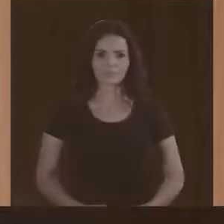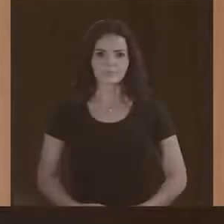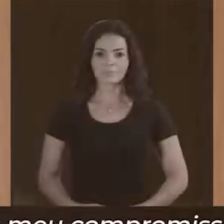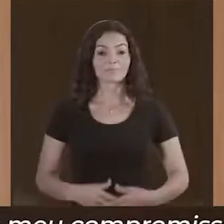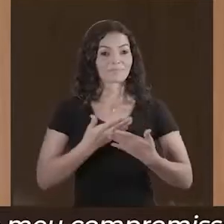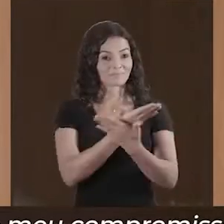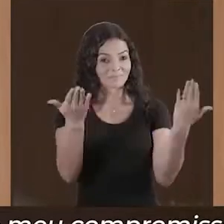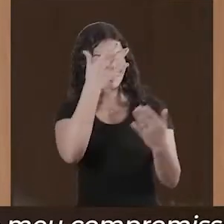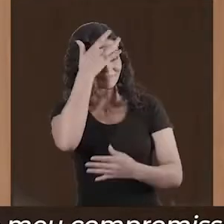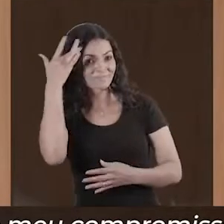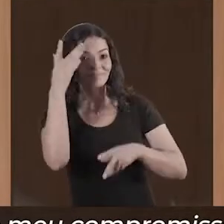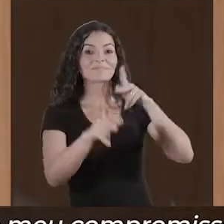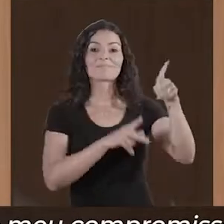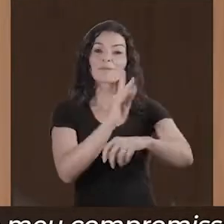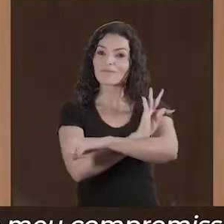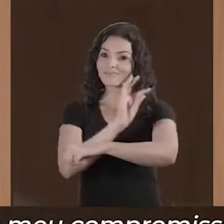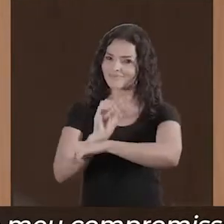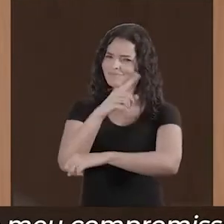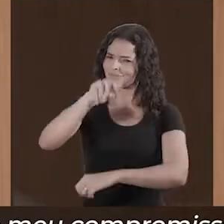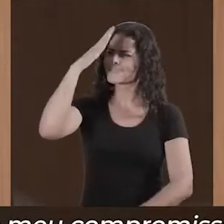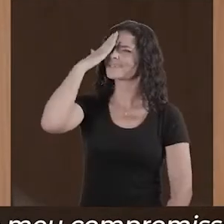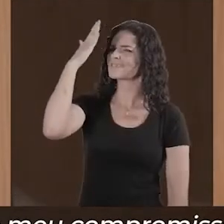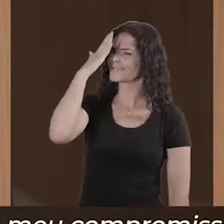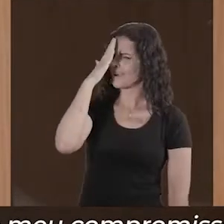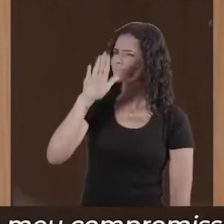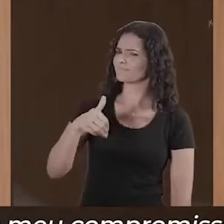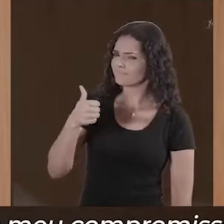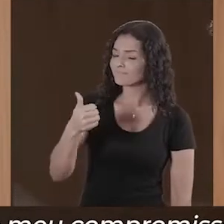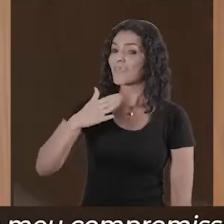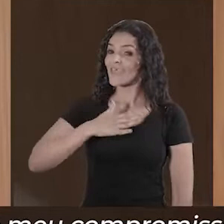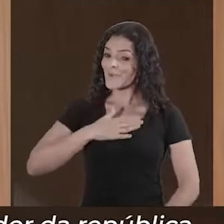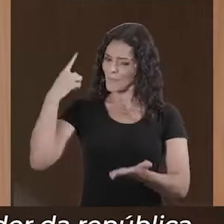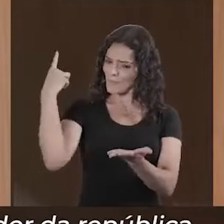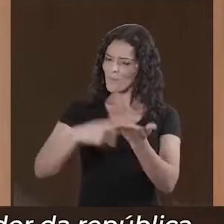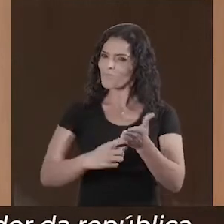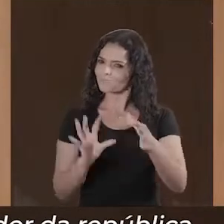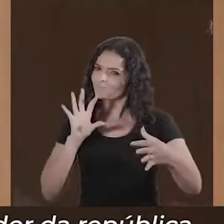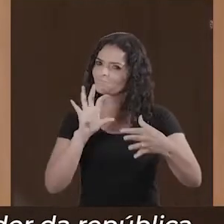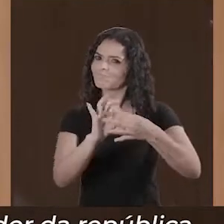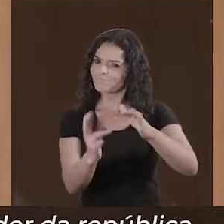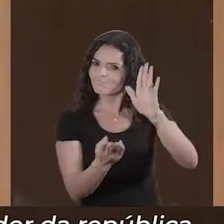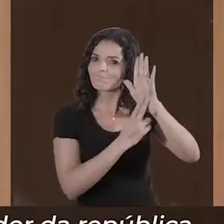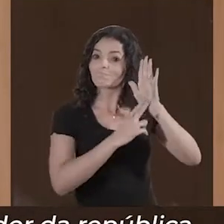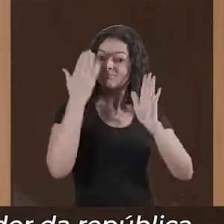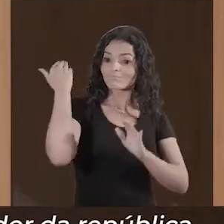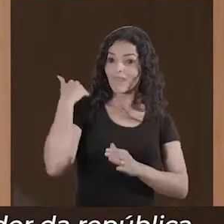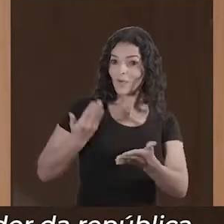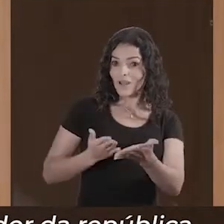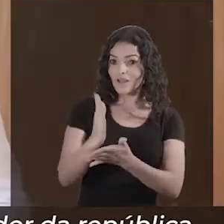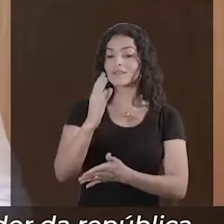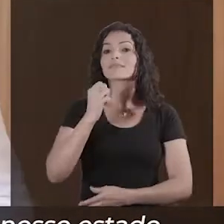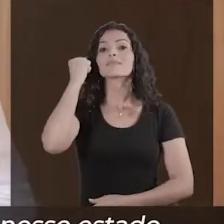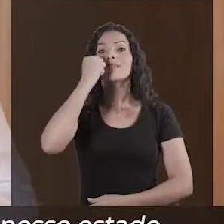Minha gente tocantinense, vocês sabem muito bem do meu compromisso, o compromisso que assumi quando fui eleito senador da